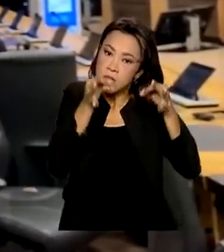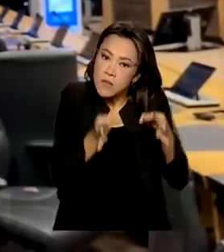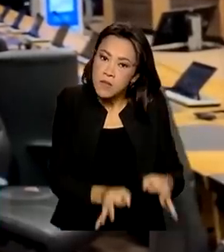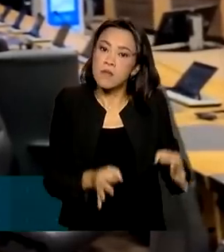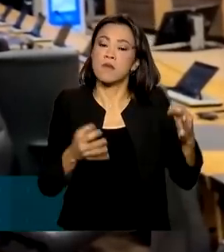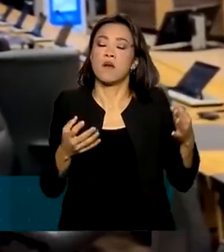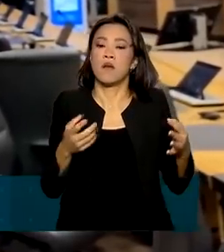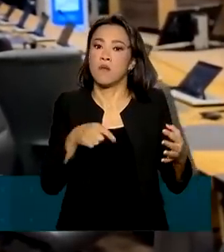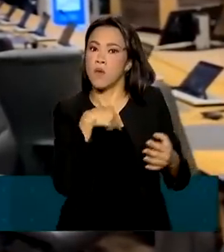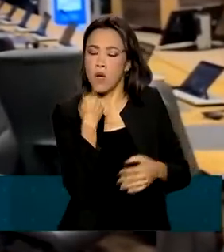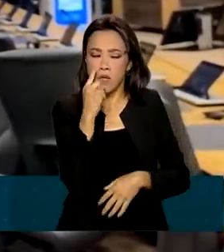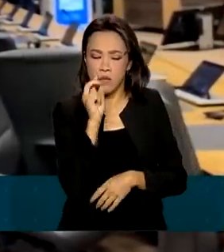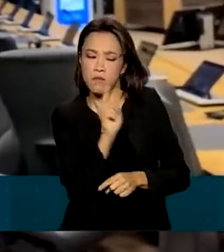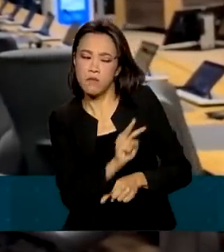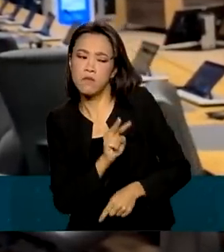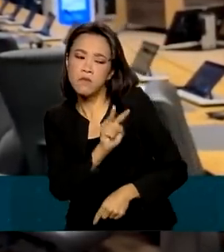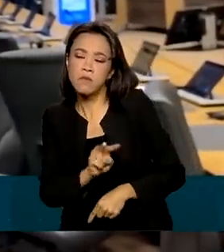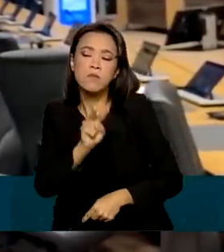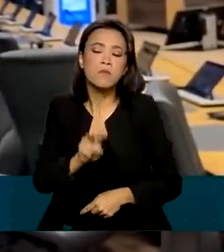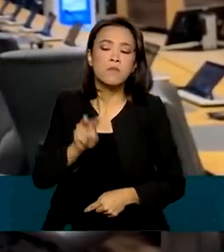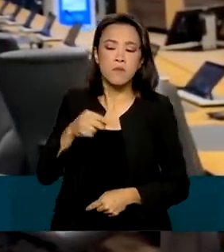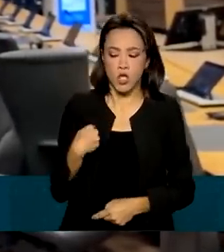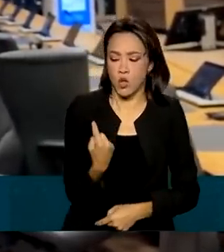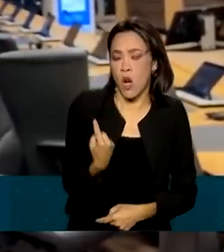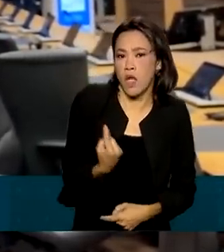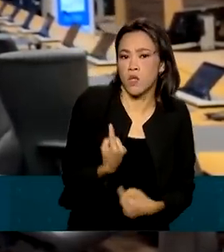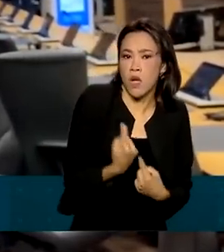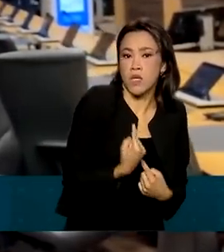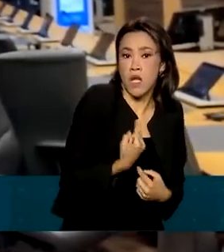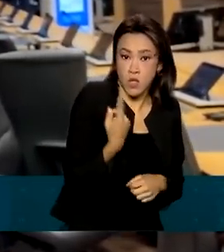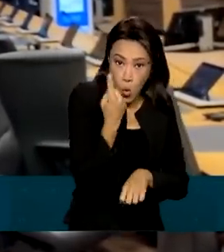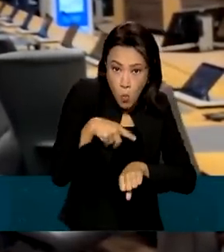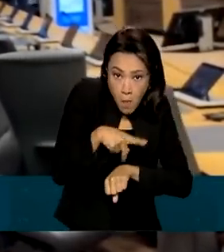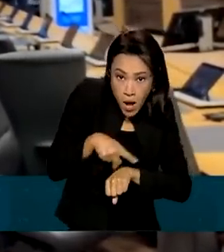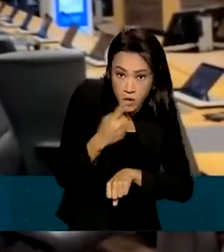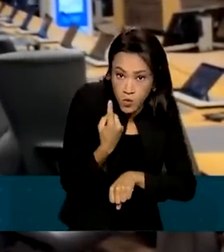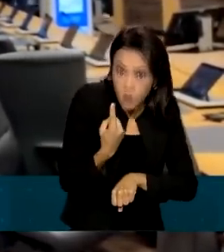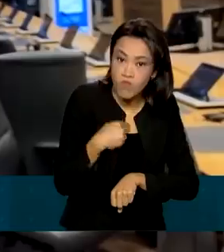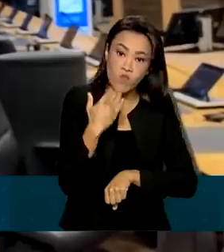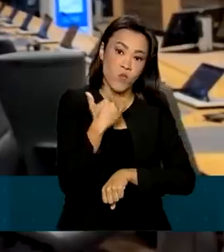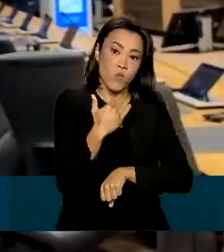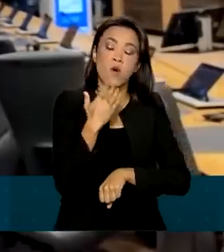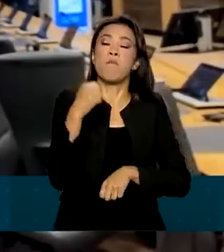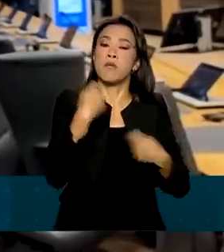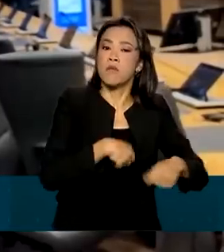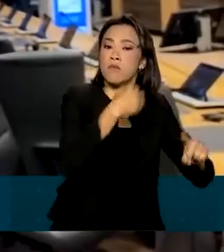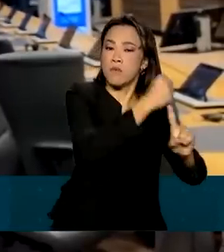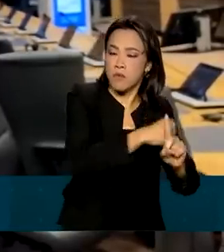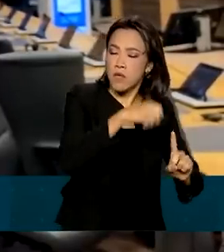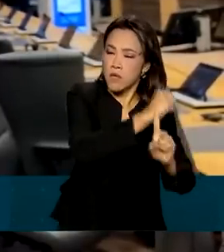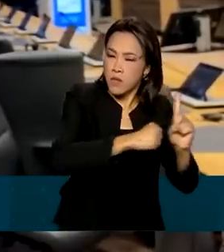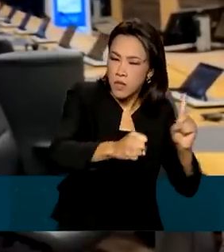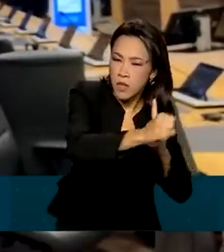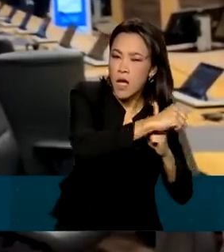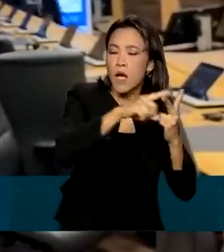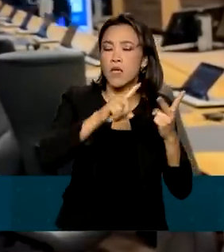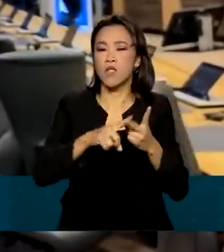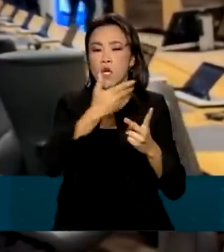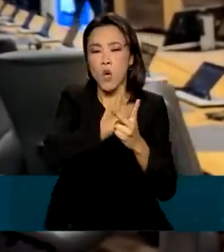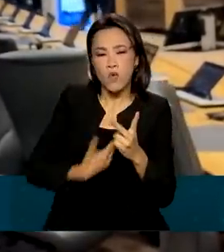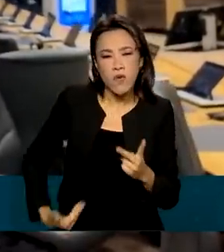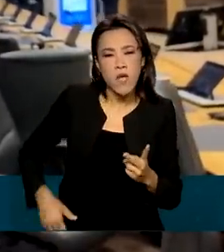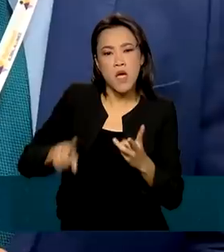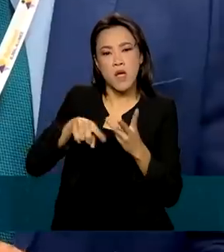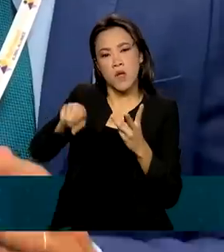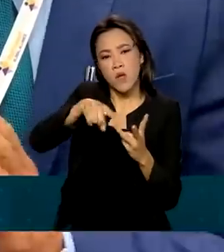ver de perto que isoladamente a gente não vai conseguir avançar. Precisamos da sociedade civil, dos governos, das grandes empresas de